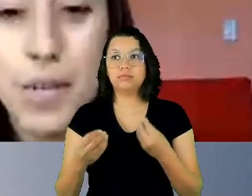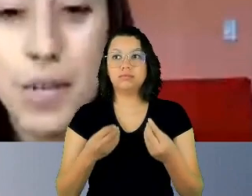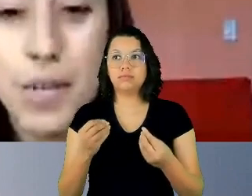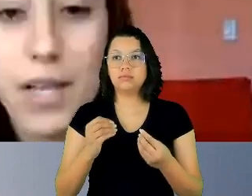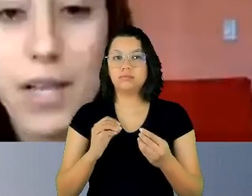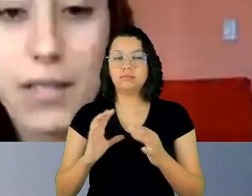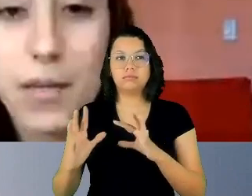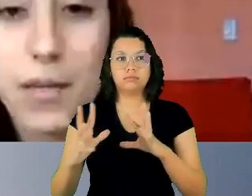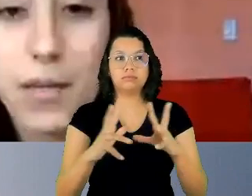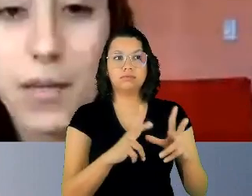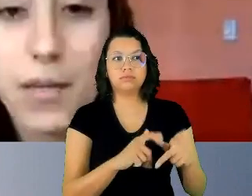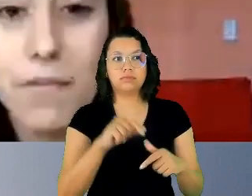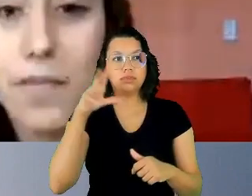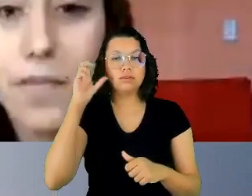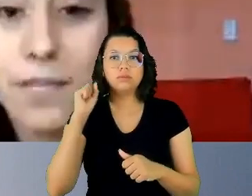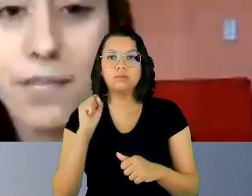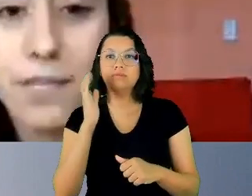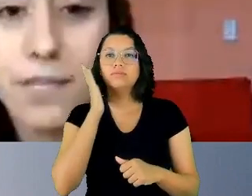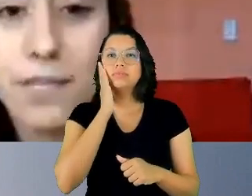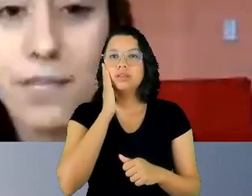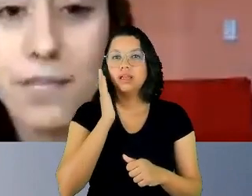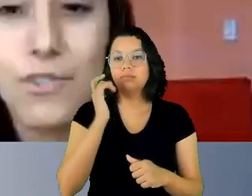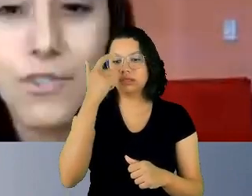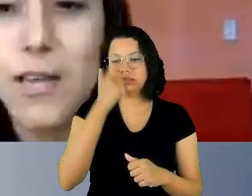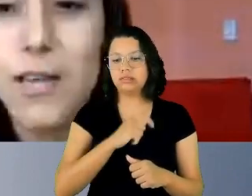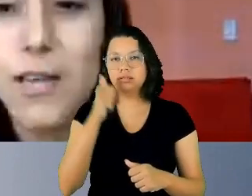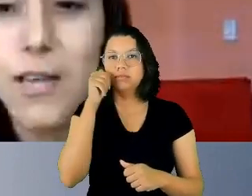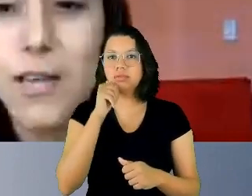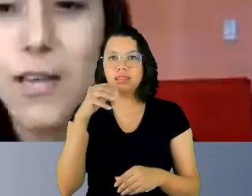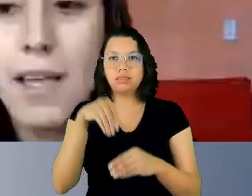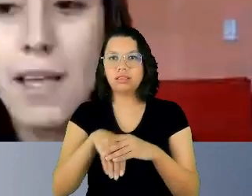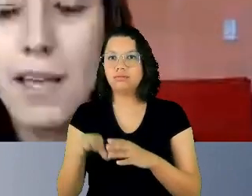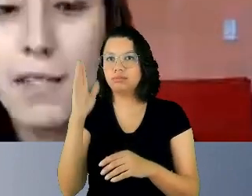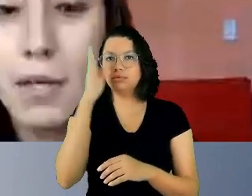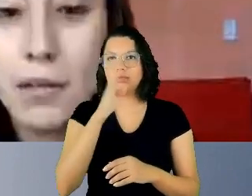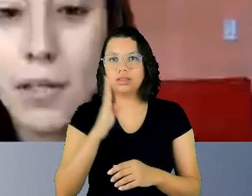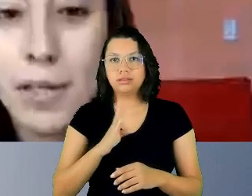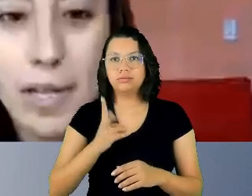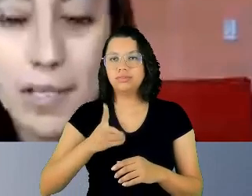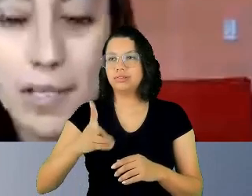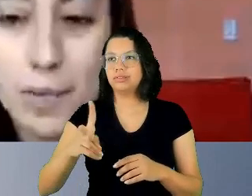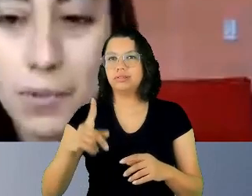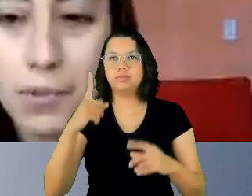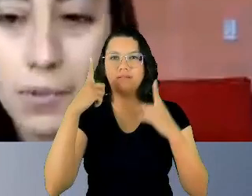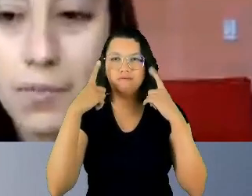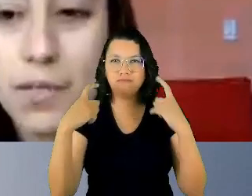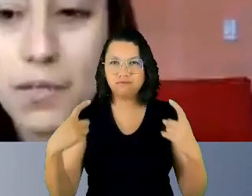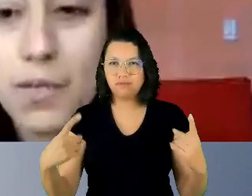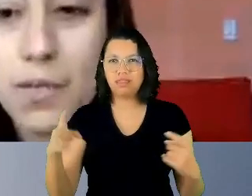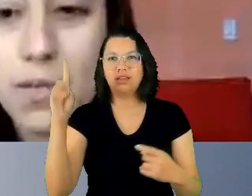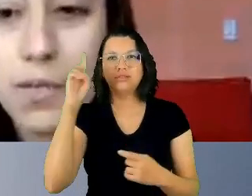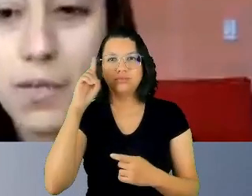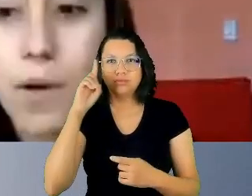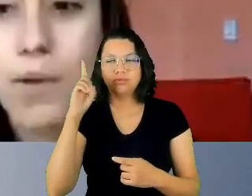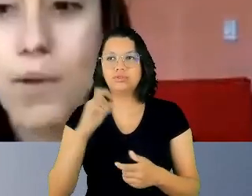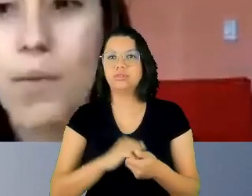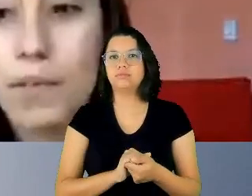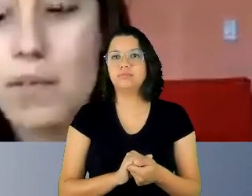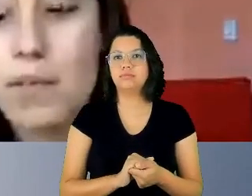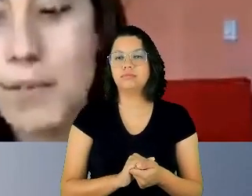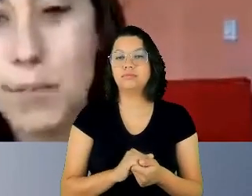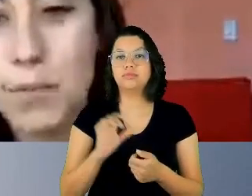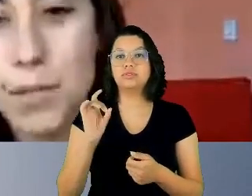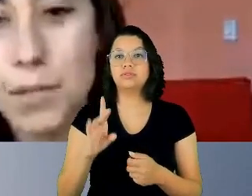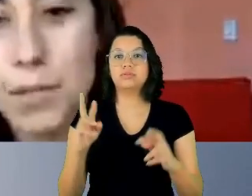ser mulher no Brasil é viver violências diárias, só em relação à importunação sexual, a gente sabe que